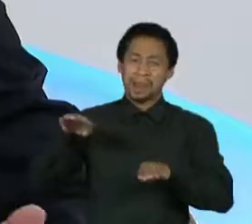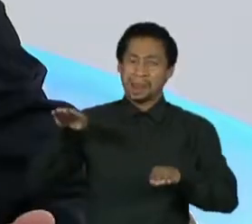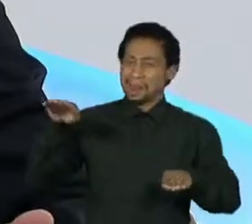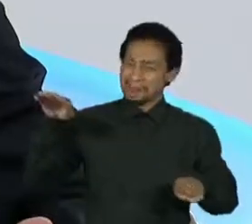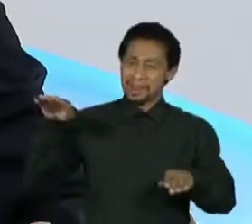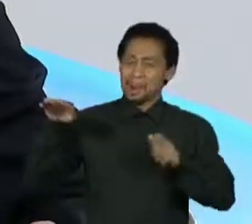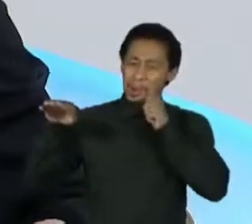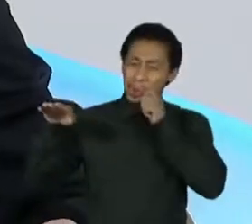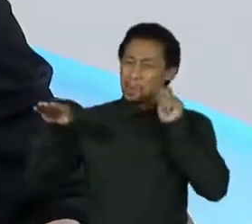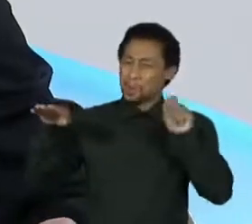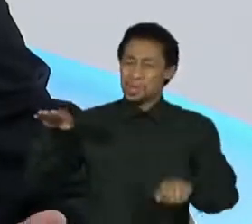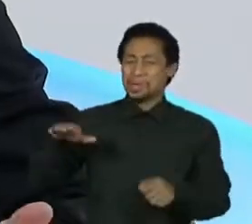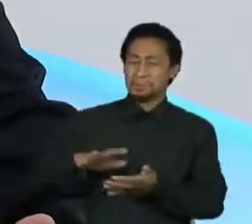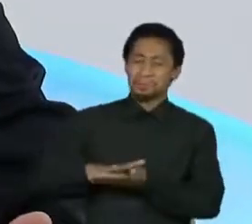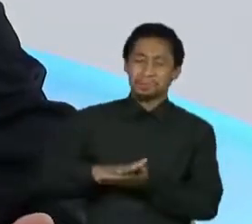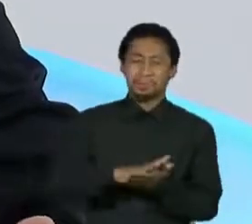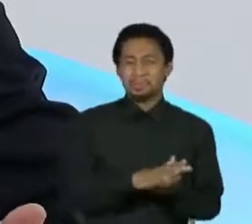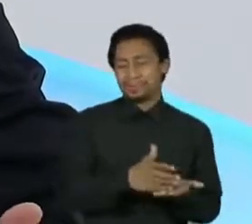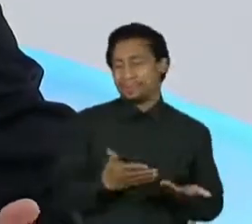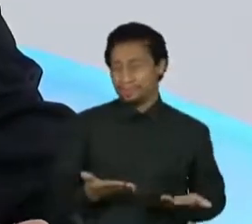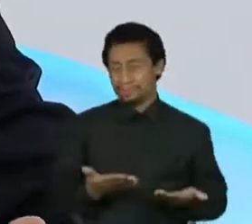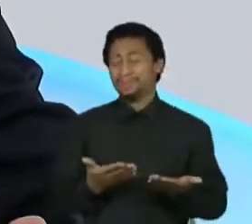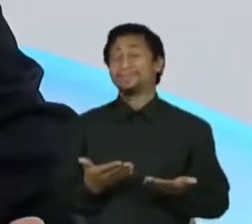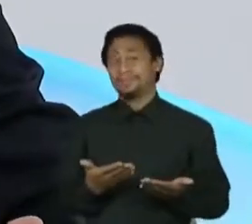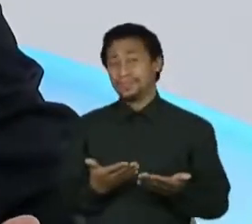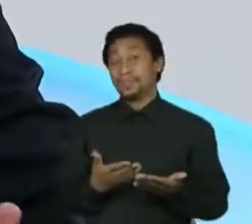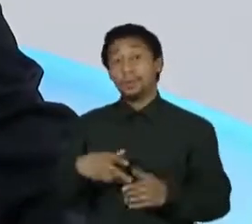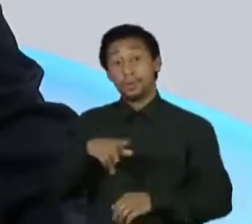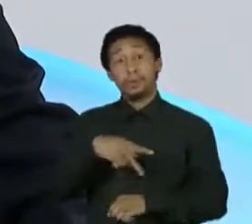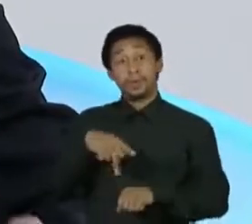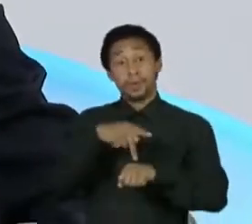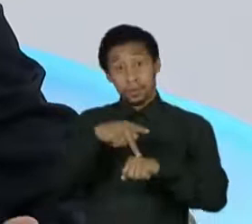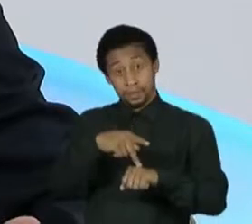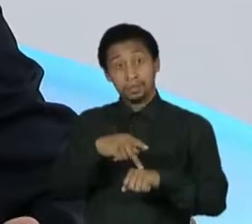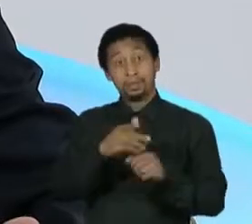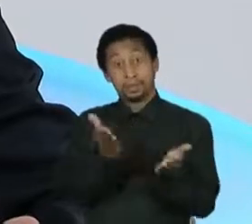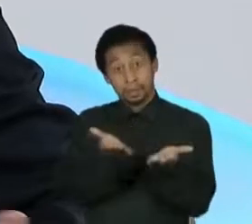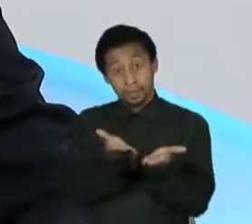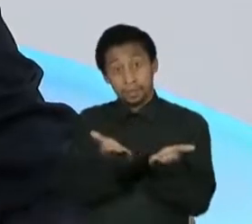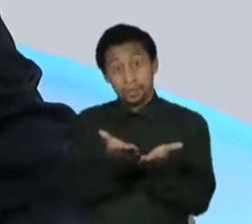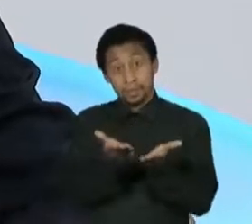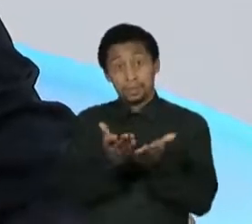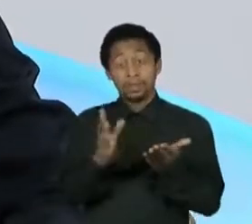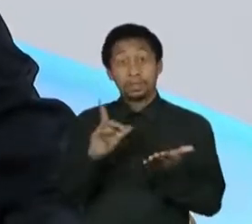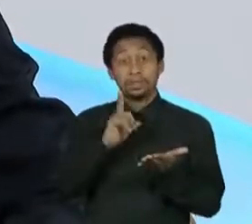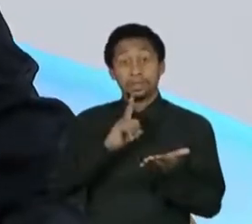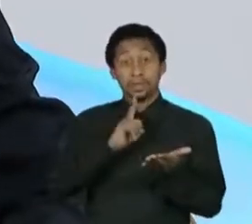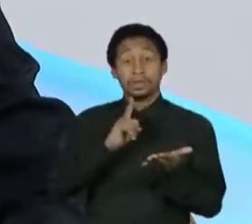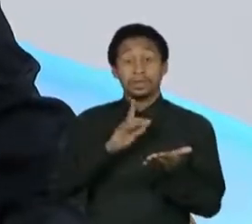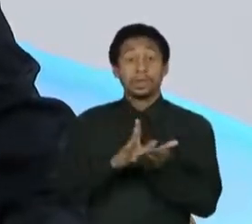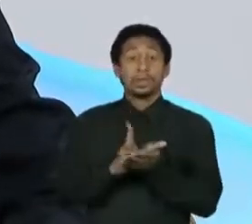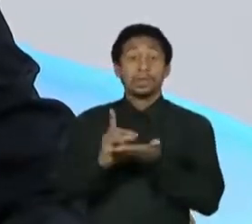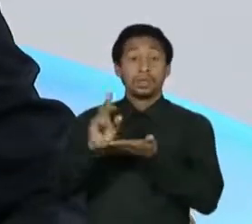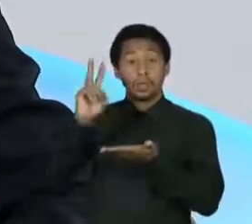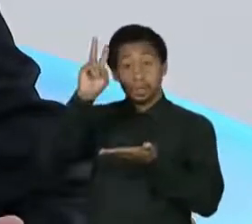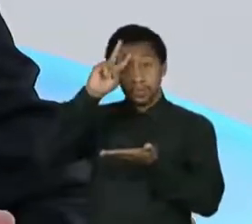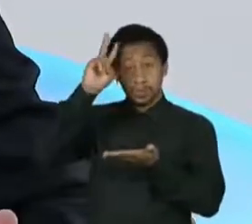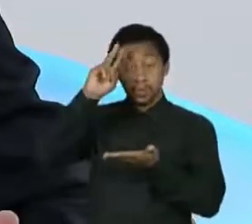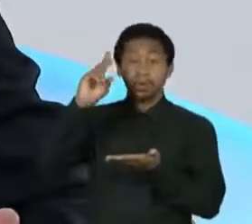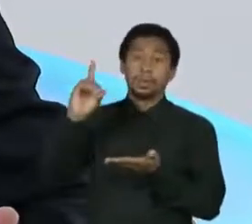para o cristão, é um pouco a história bíblica de David e Golias, quando